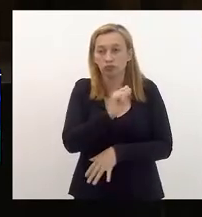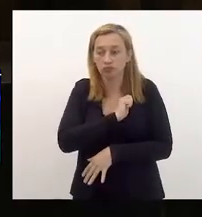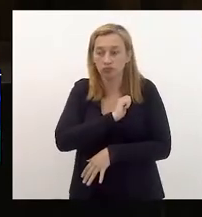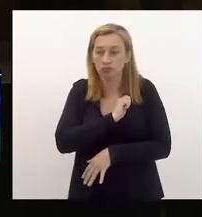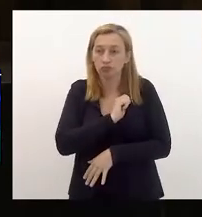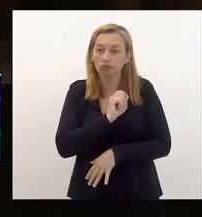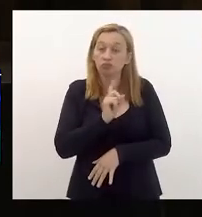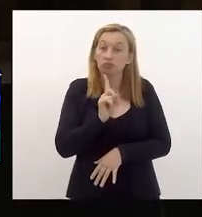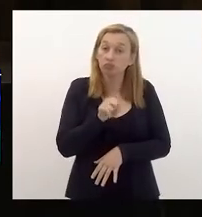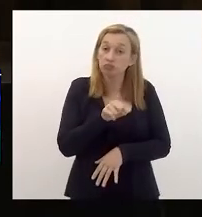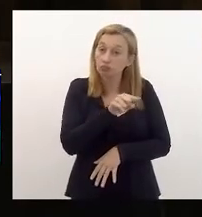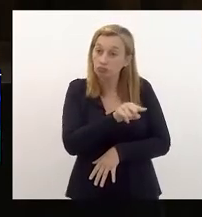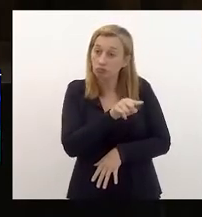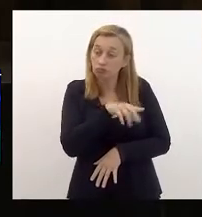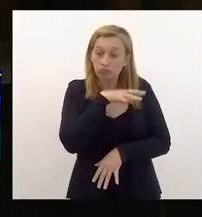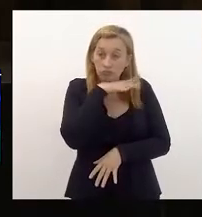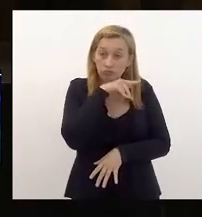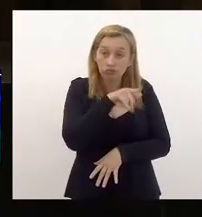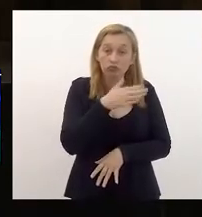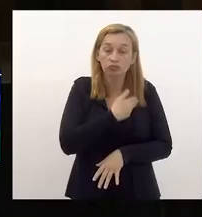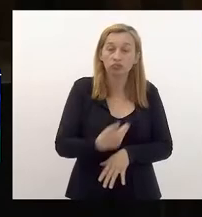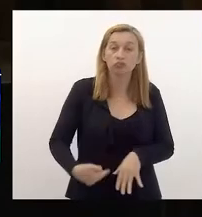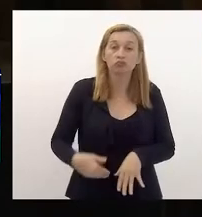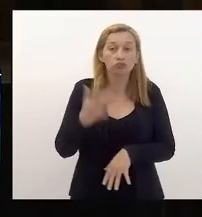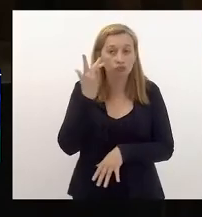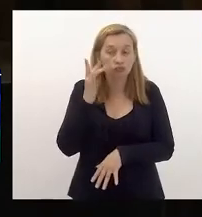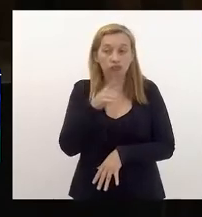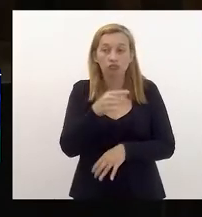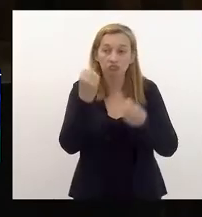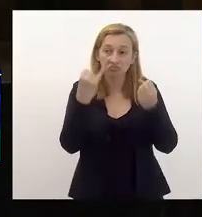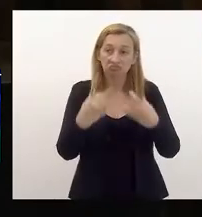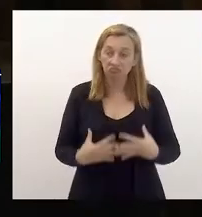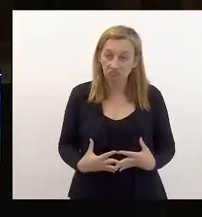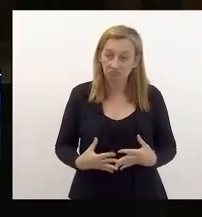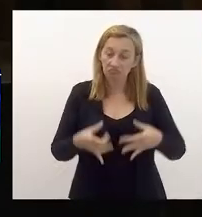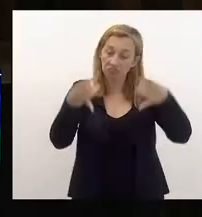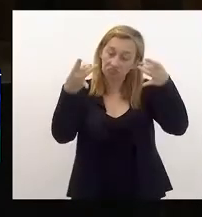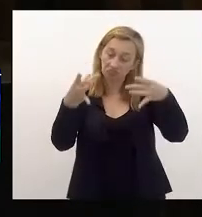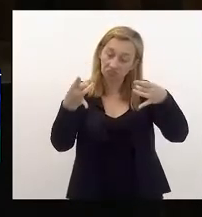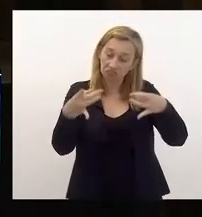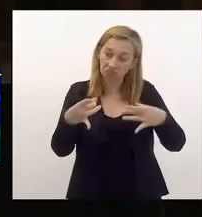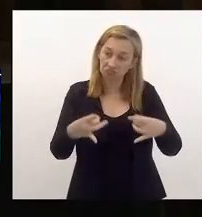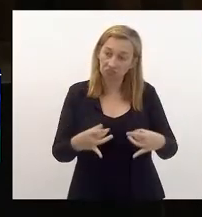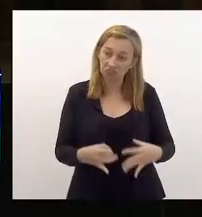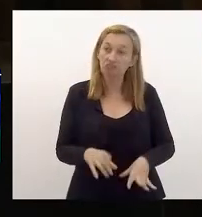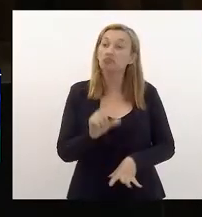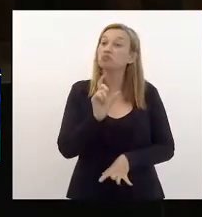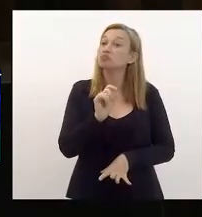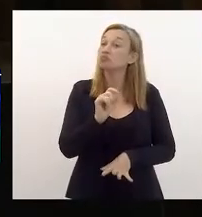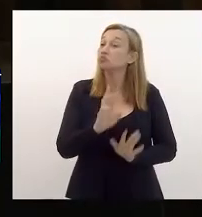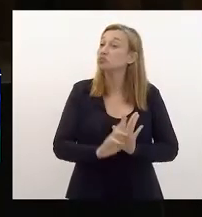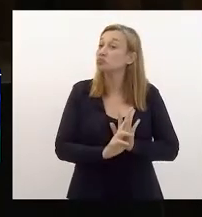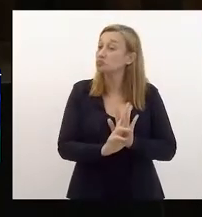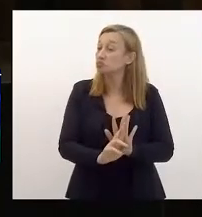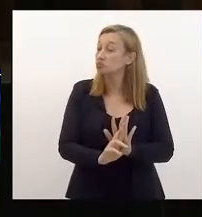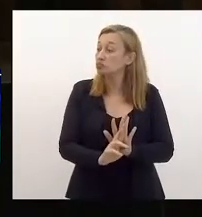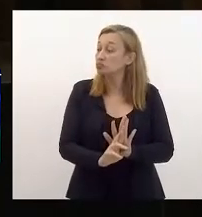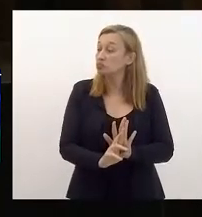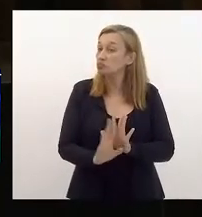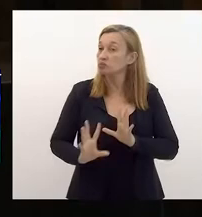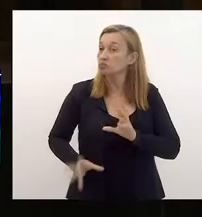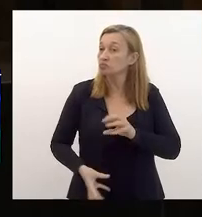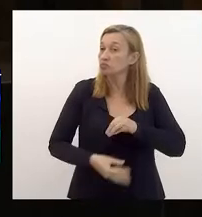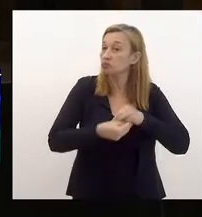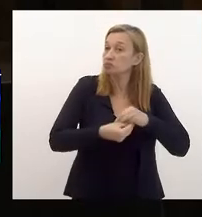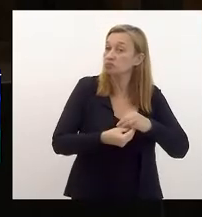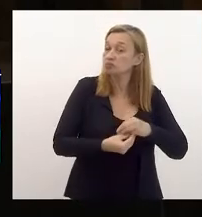Esse é um ponto negativo que acho que o governo tem que esclarecer de forma detalhada o que representa esse incremento